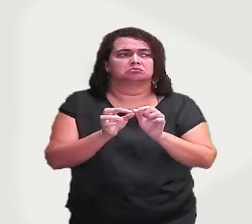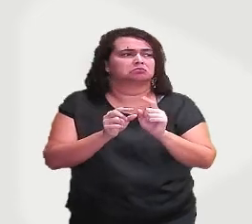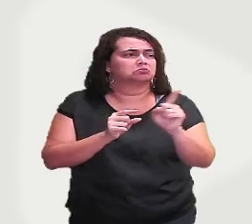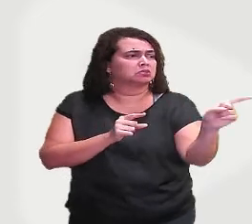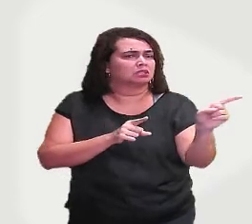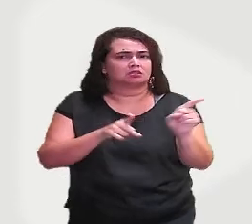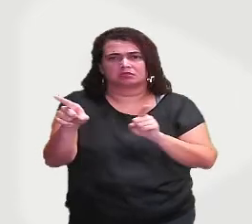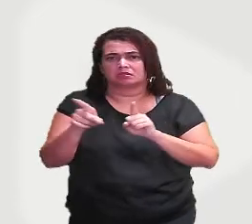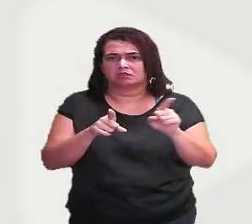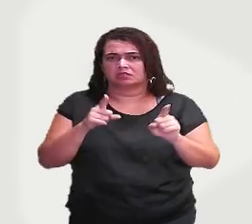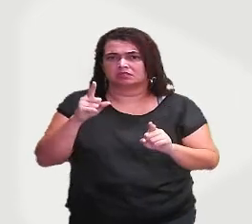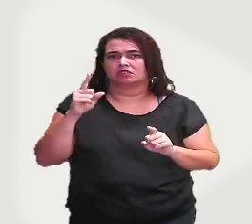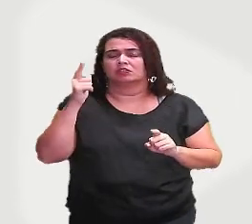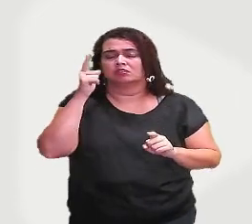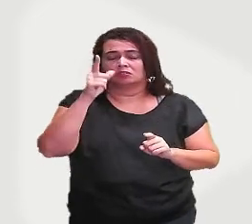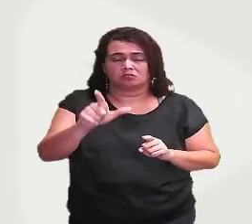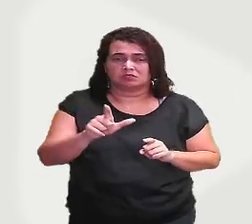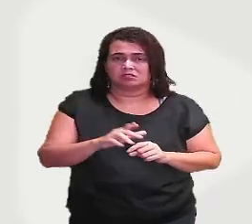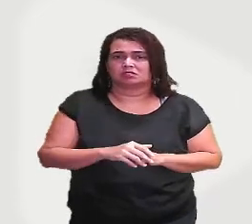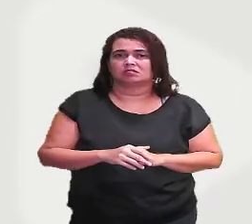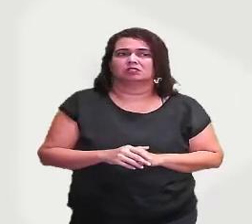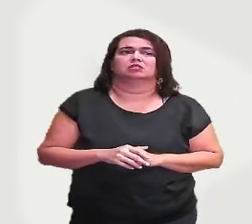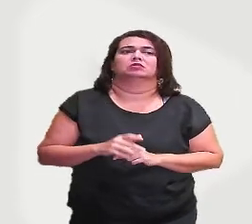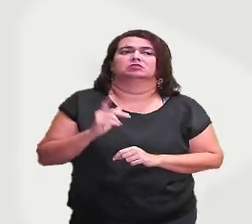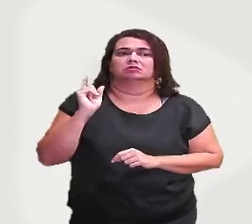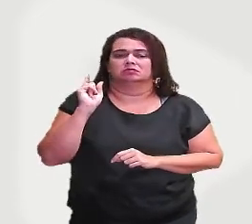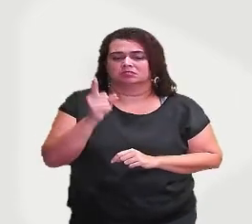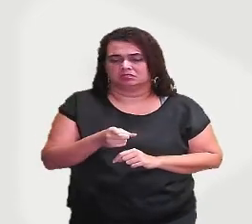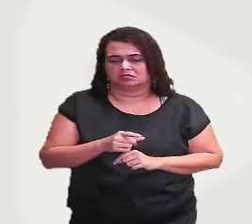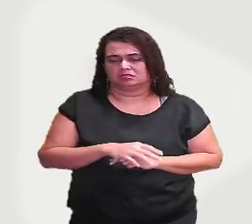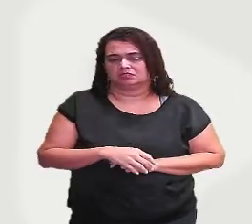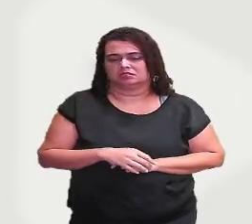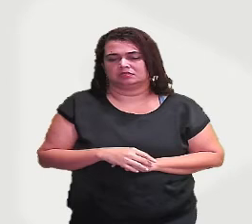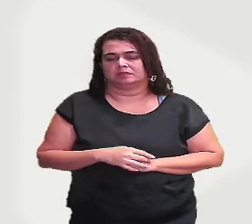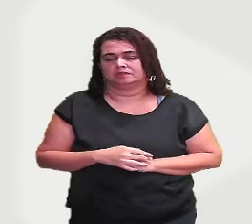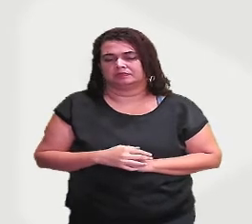a chegar a uma dedução lógica.